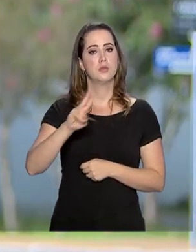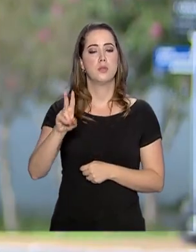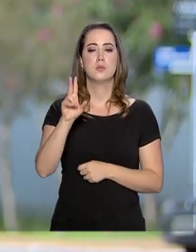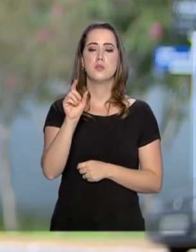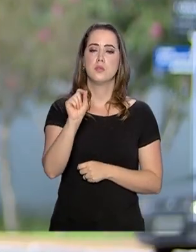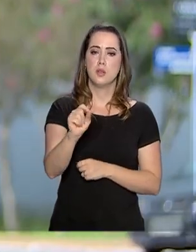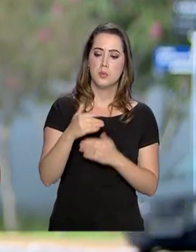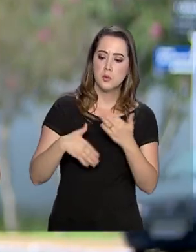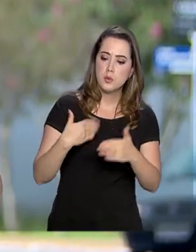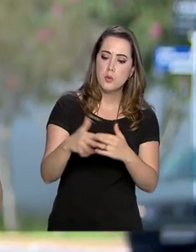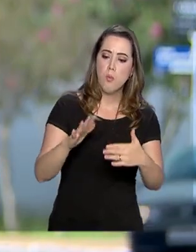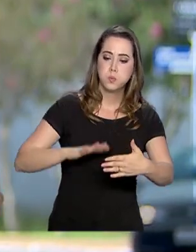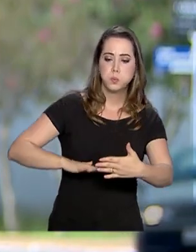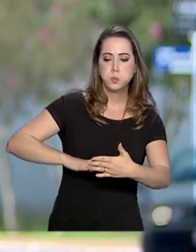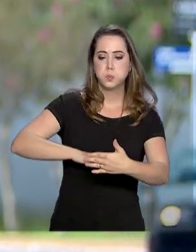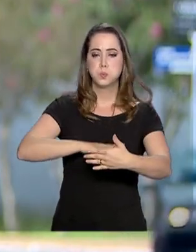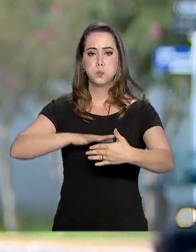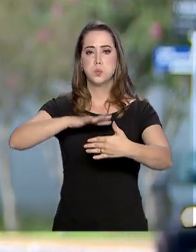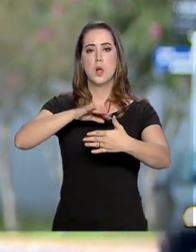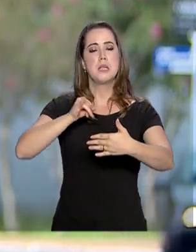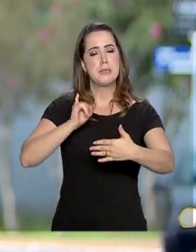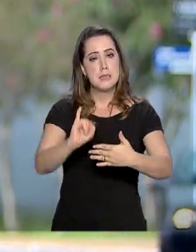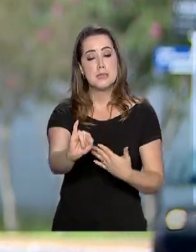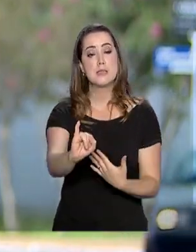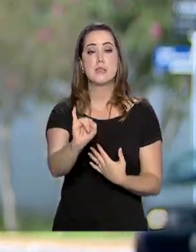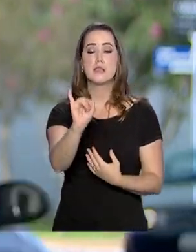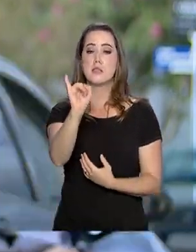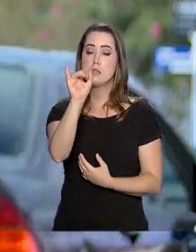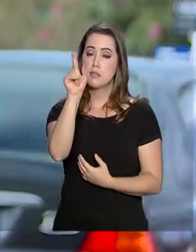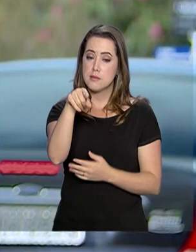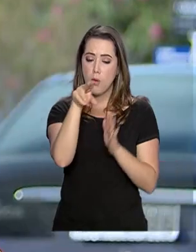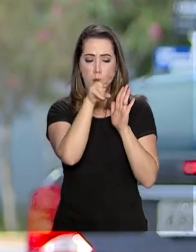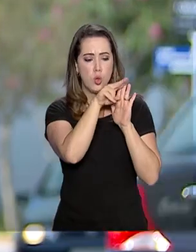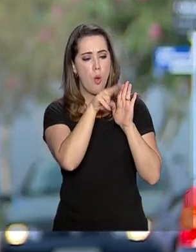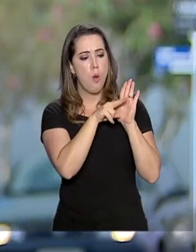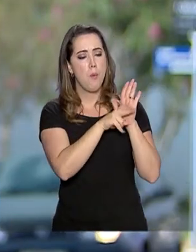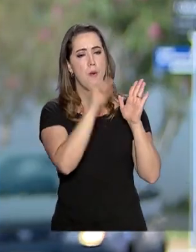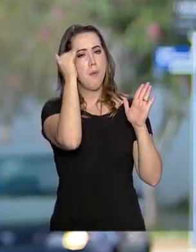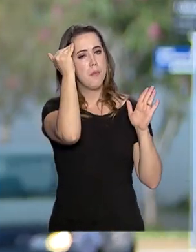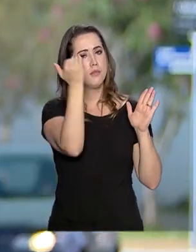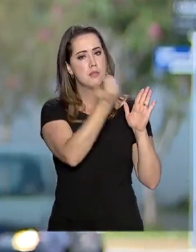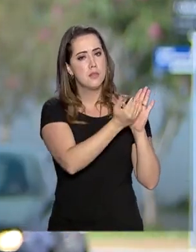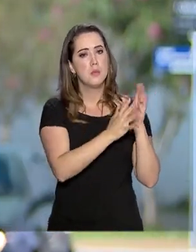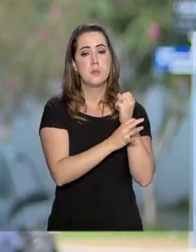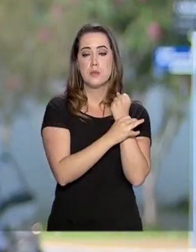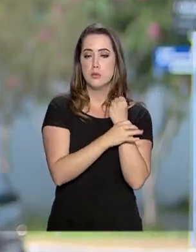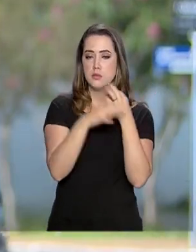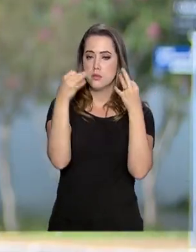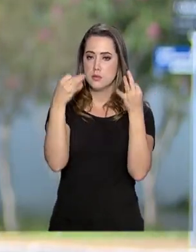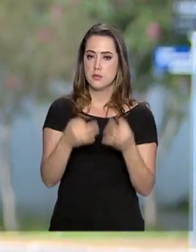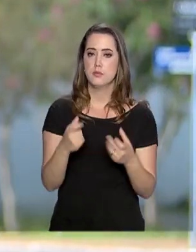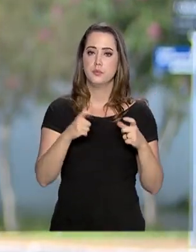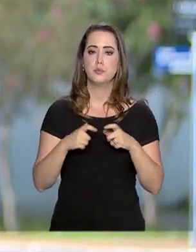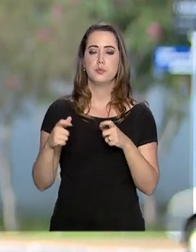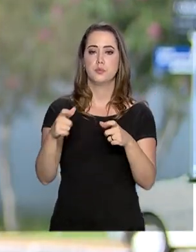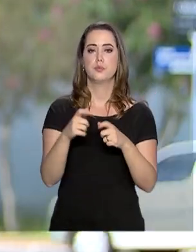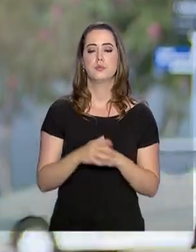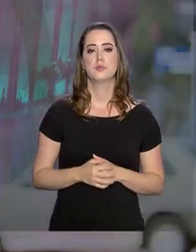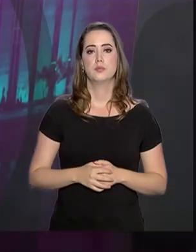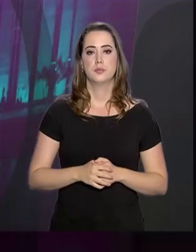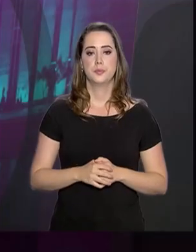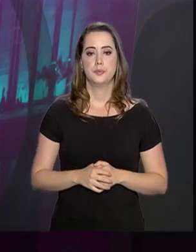barragem ativa, se está tudo dentro das normas, se está tudo correto para garantir a segurança desses locais. Dani?